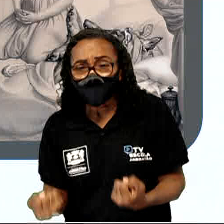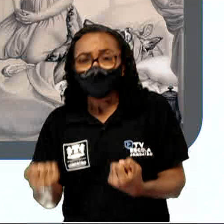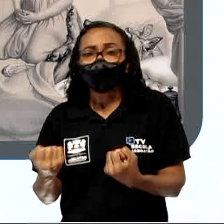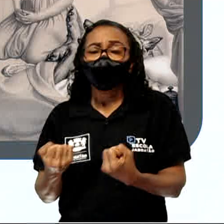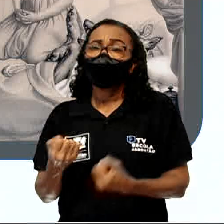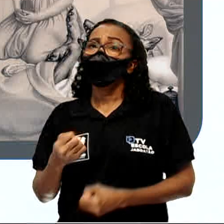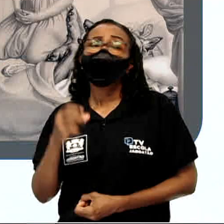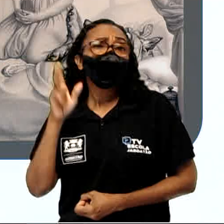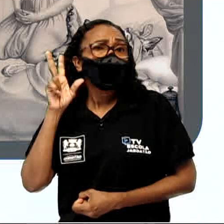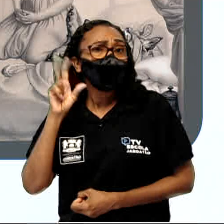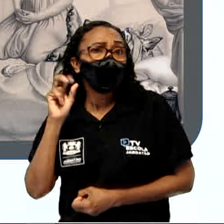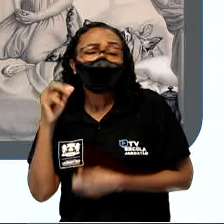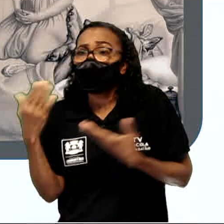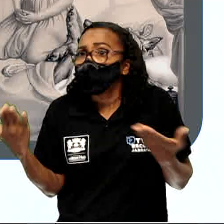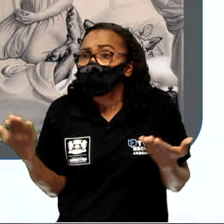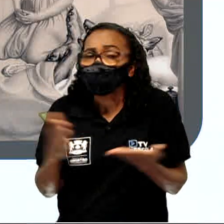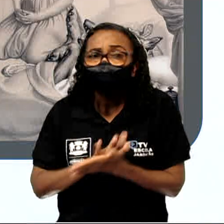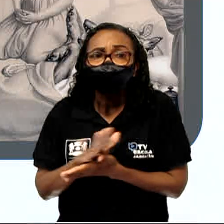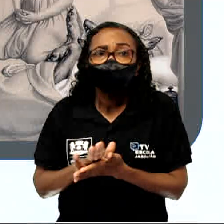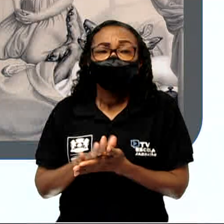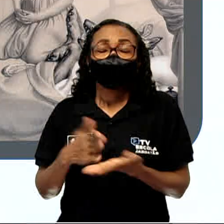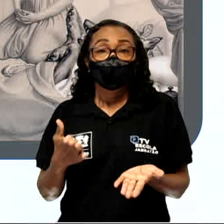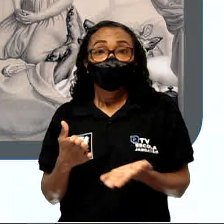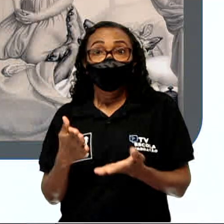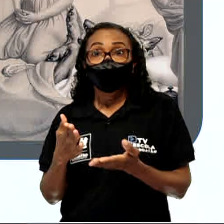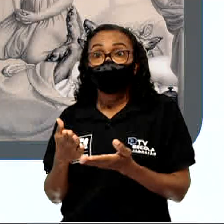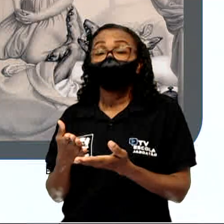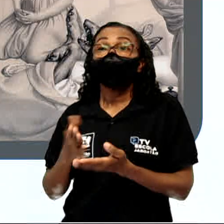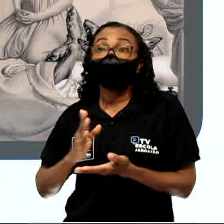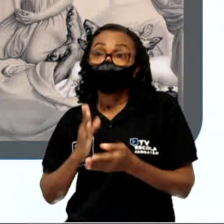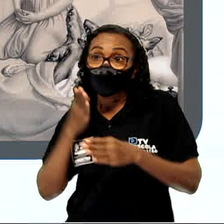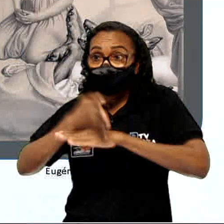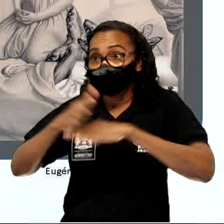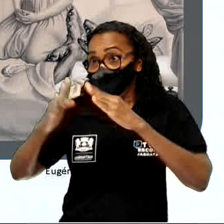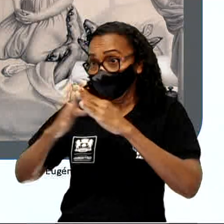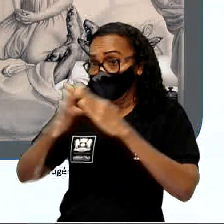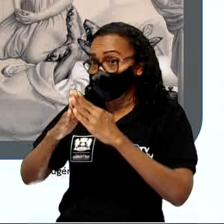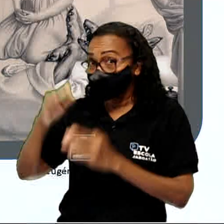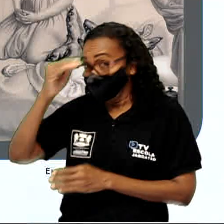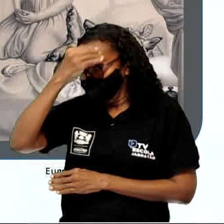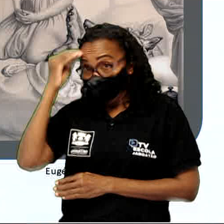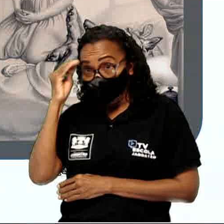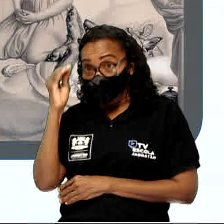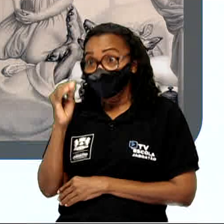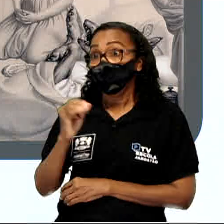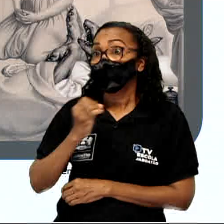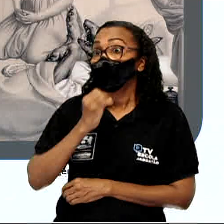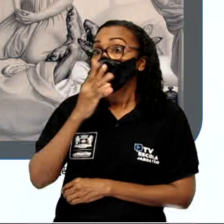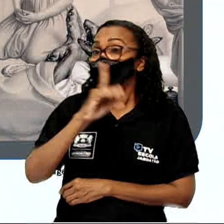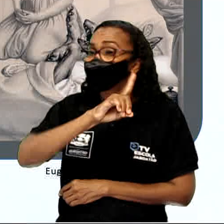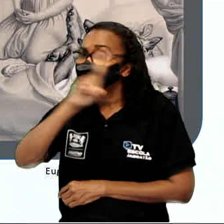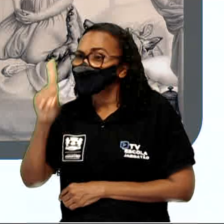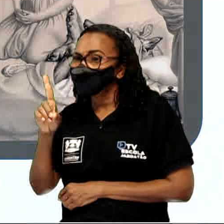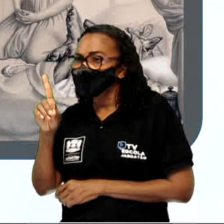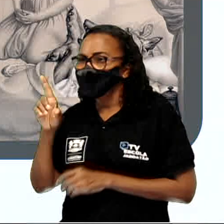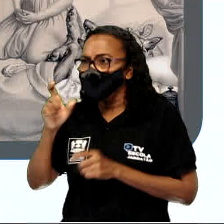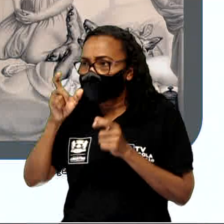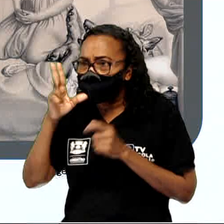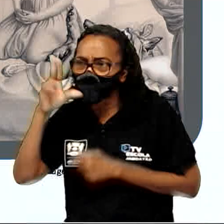a avó. E quando entrar, não esqueça de dizer bom dia e não fique bisbilhotando pelos cantos da casa.